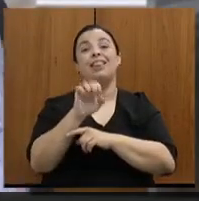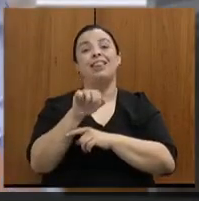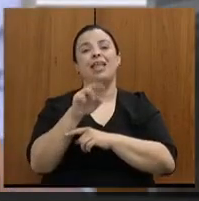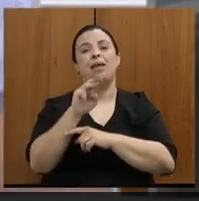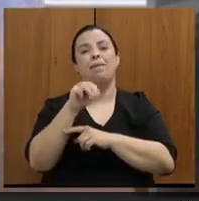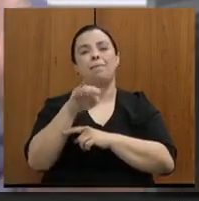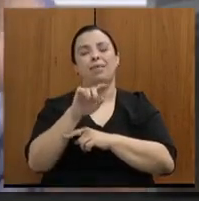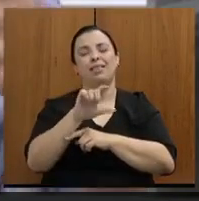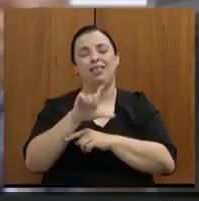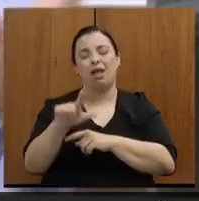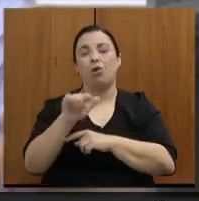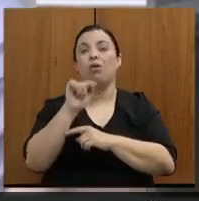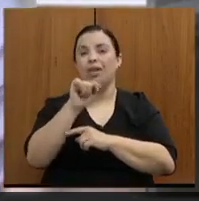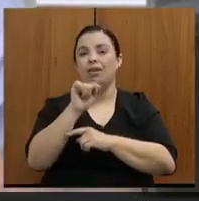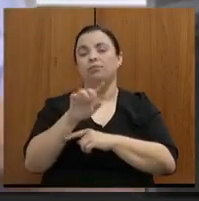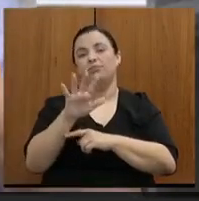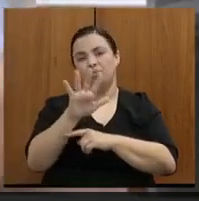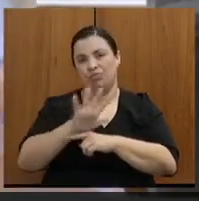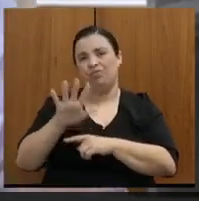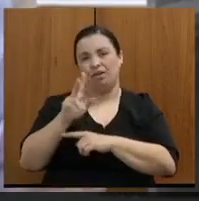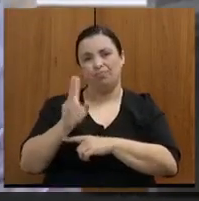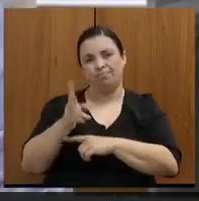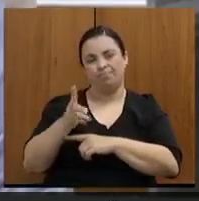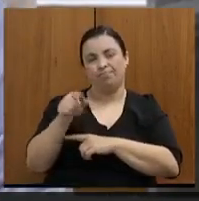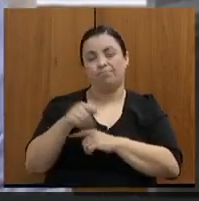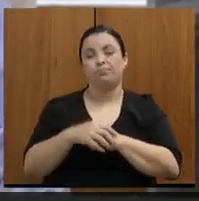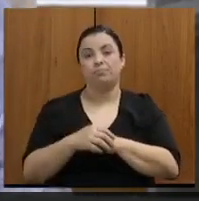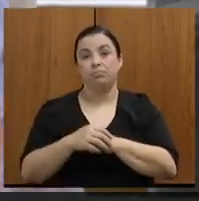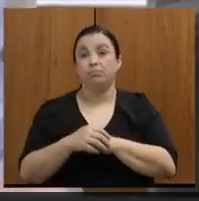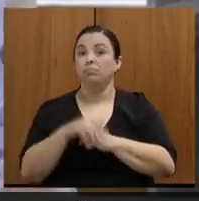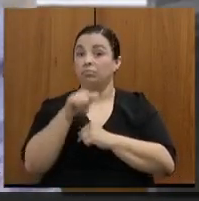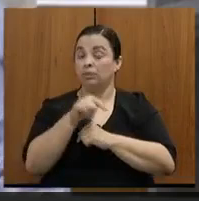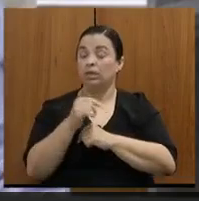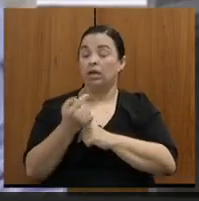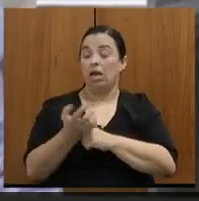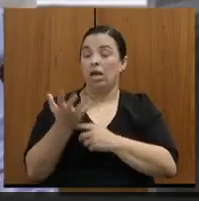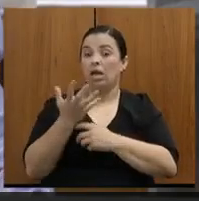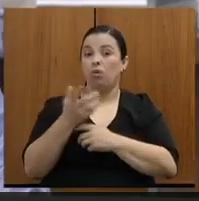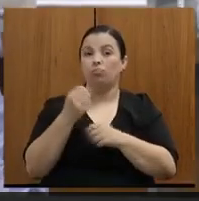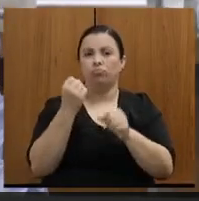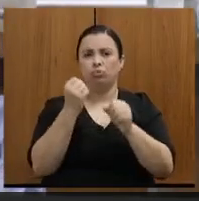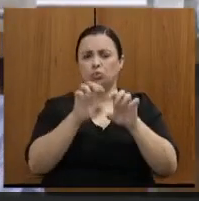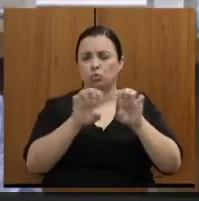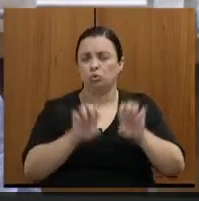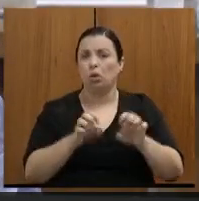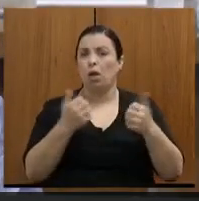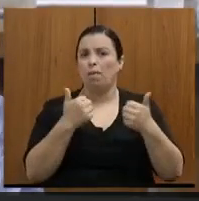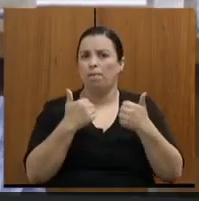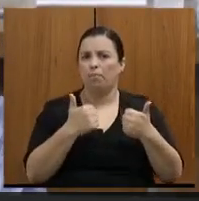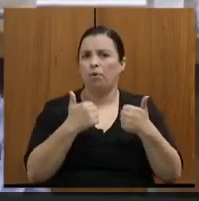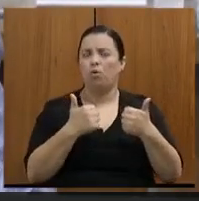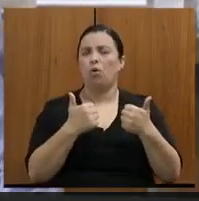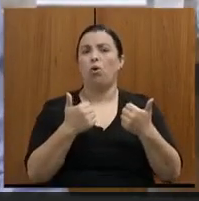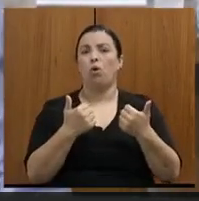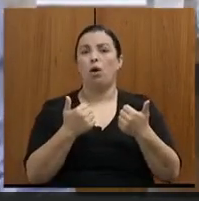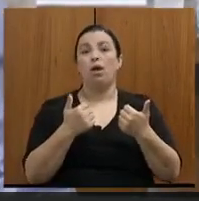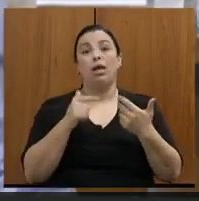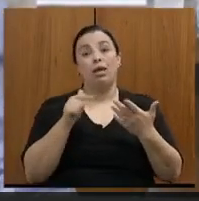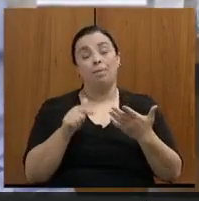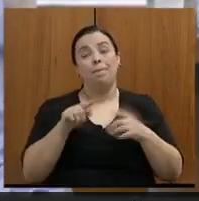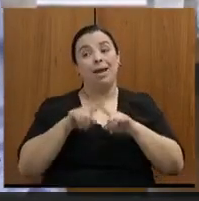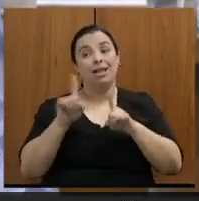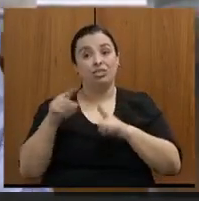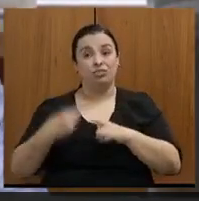aeroporto regional do Vale do Aço seja algo robusto, seja algo estruturado, agora, com a reabertura da pista, já dá um alento para a população